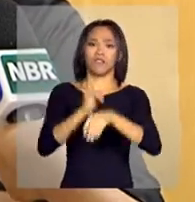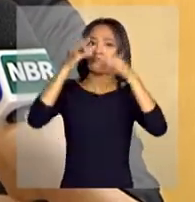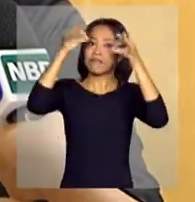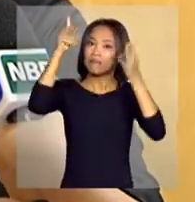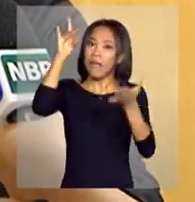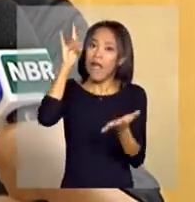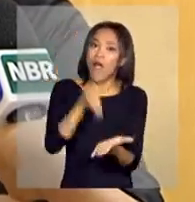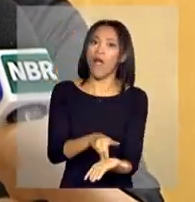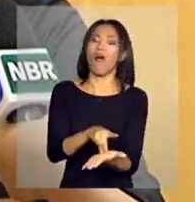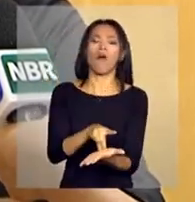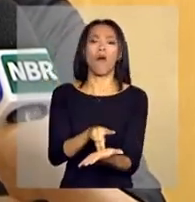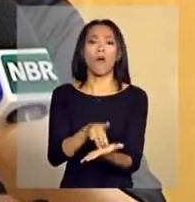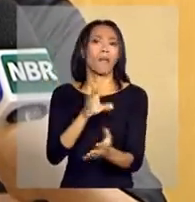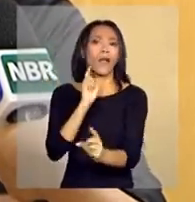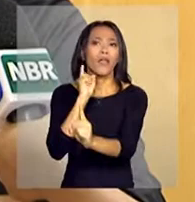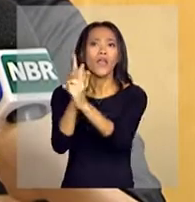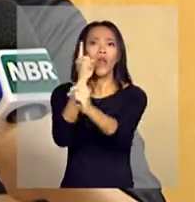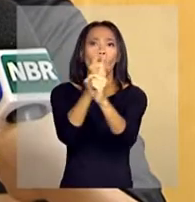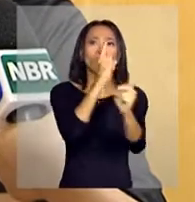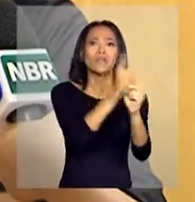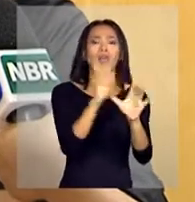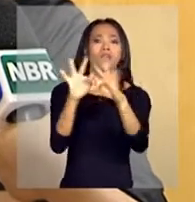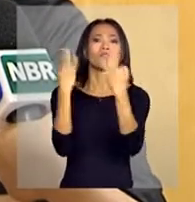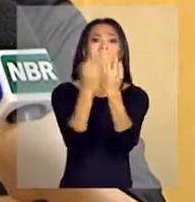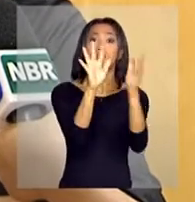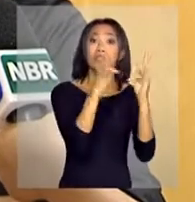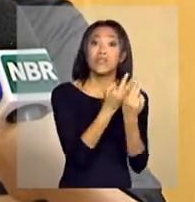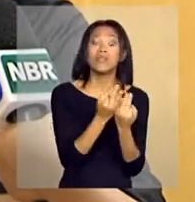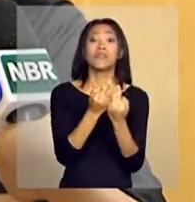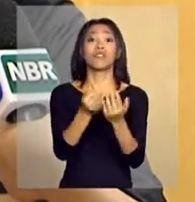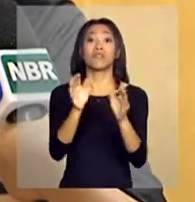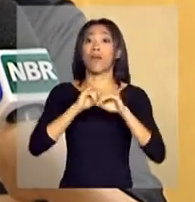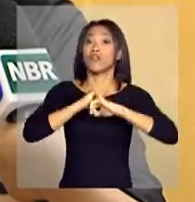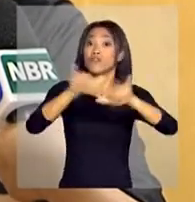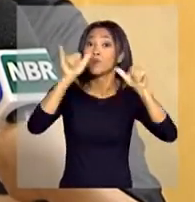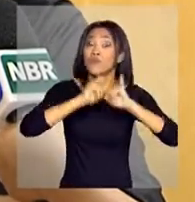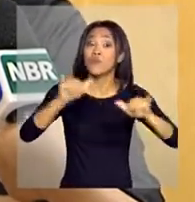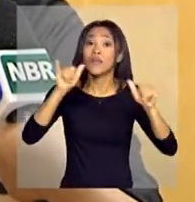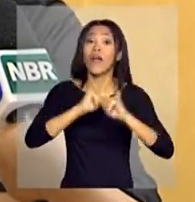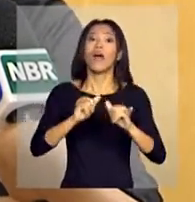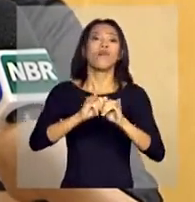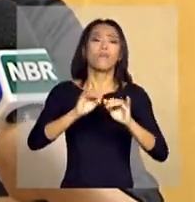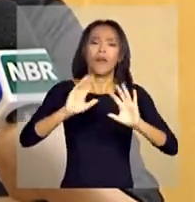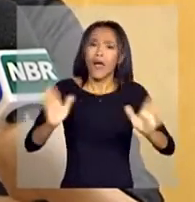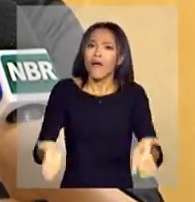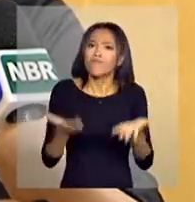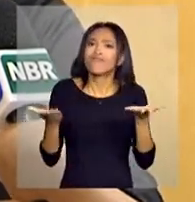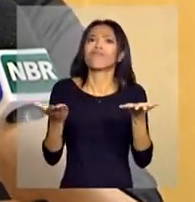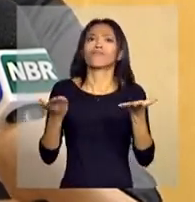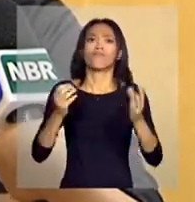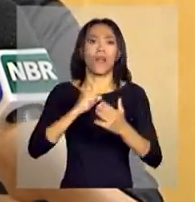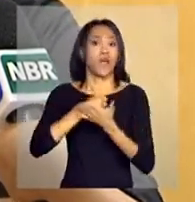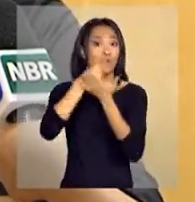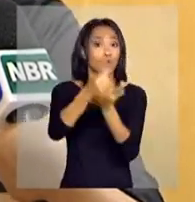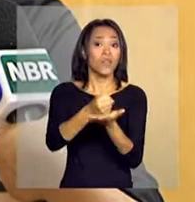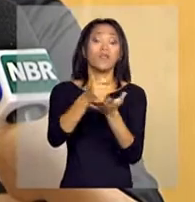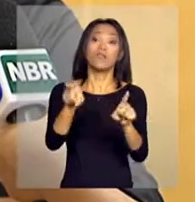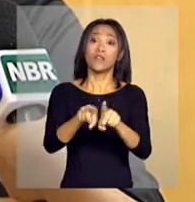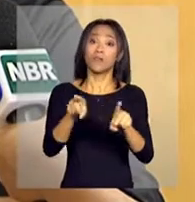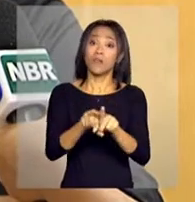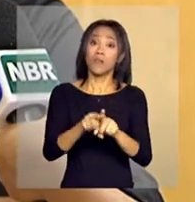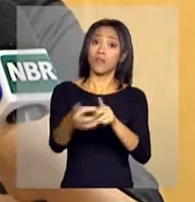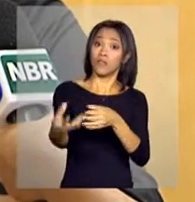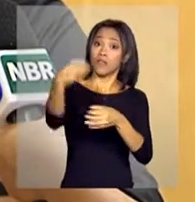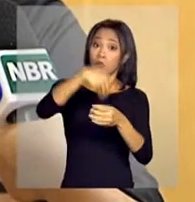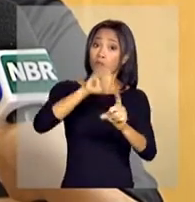para identificar, para mobilizar, para promover, para inserir famílias